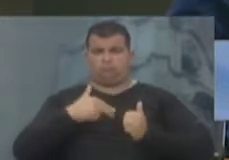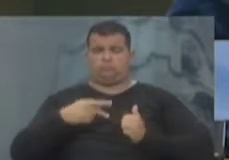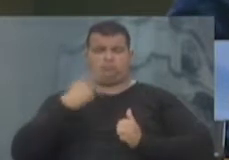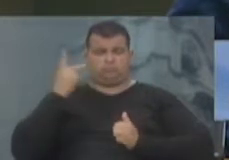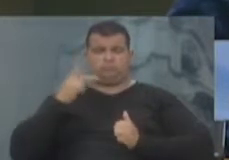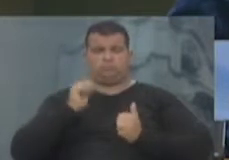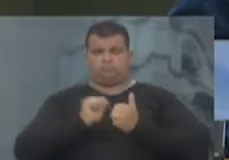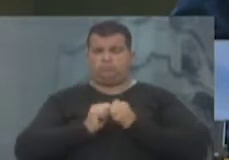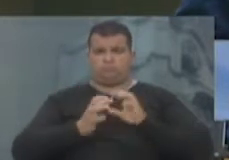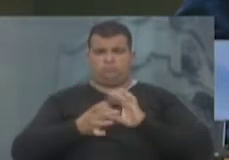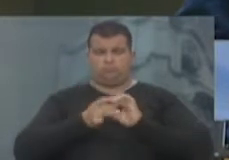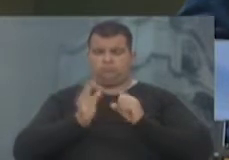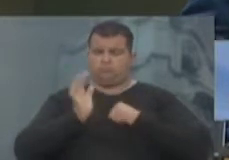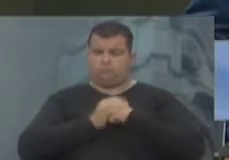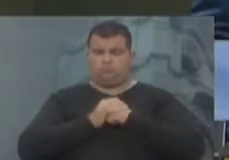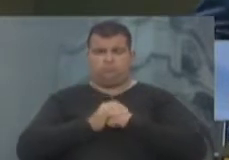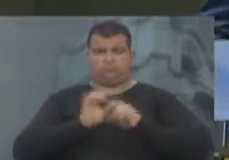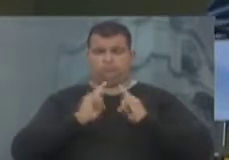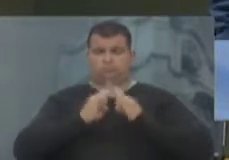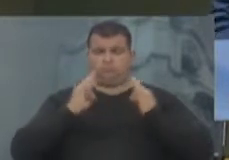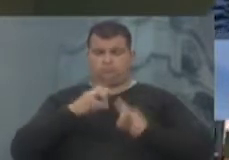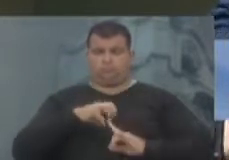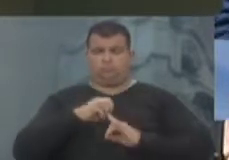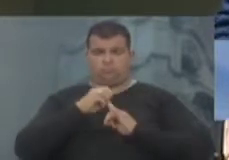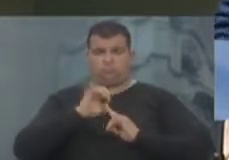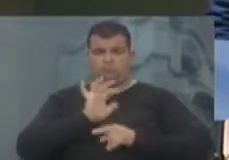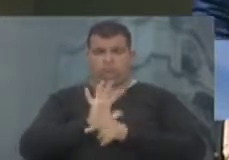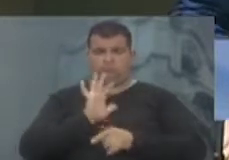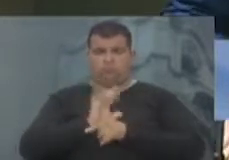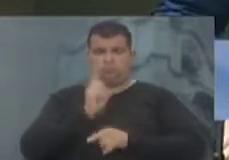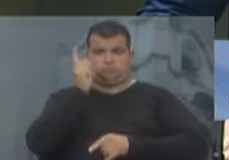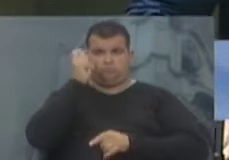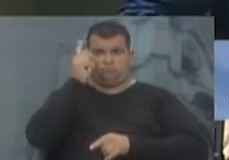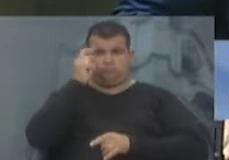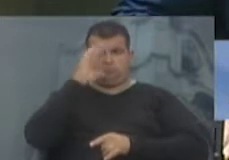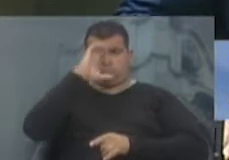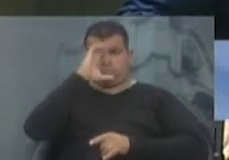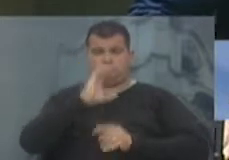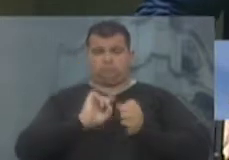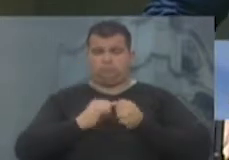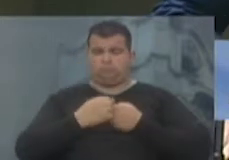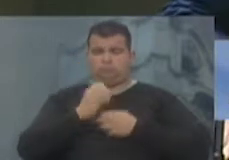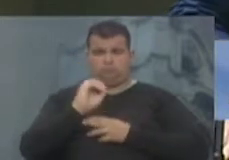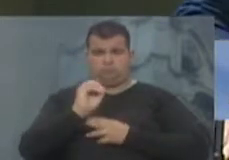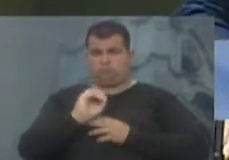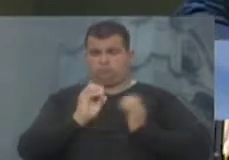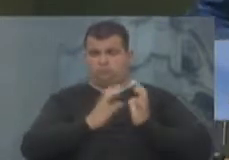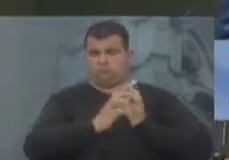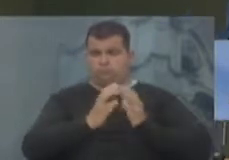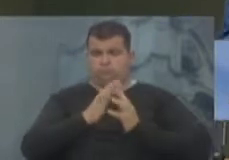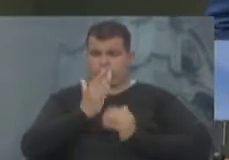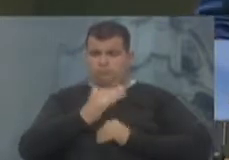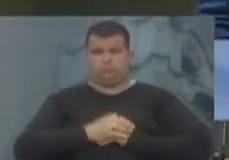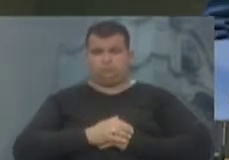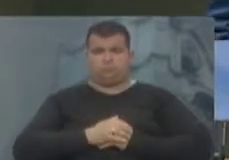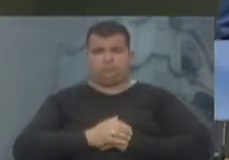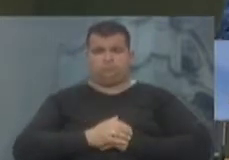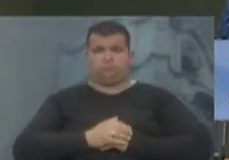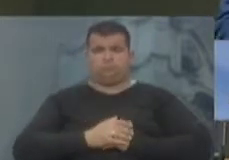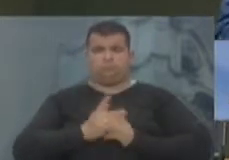políticos do que propriamente como uma entidade representativa que defende o interesse do cidadão de Porto Alegre nessas classes. E aí,